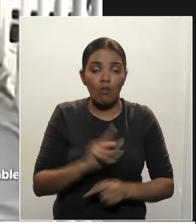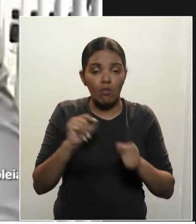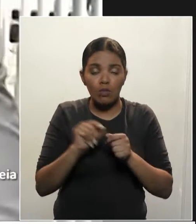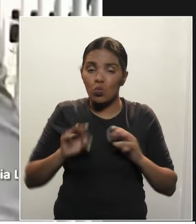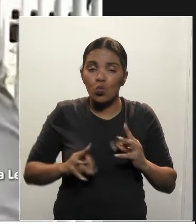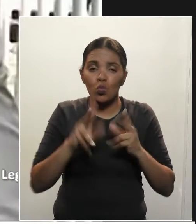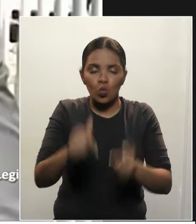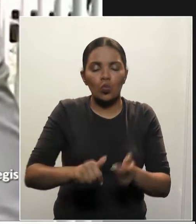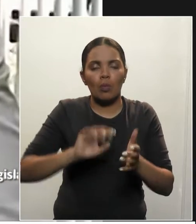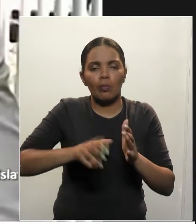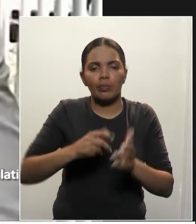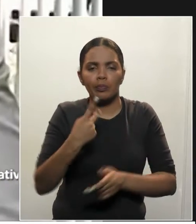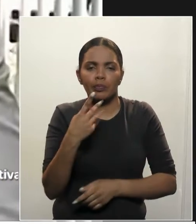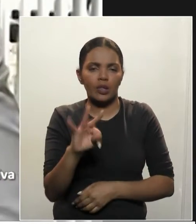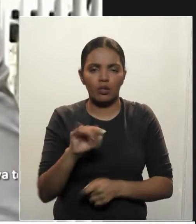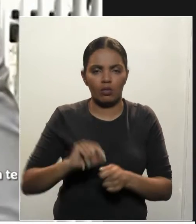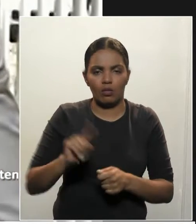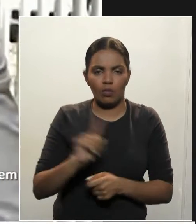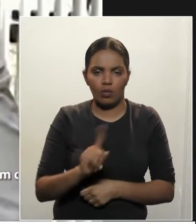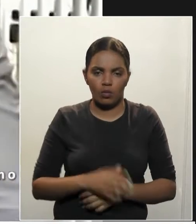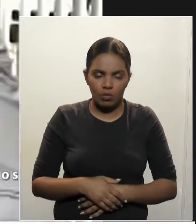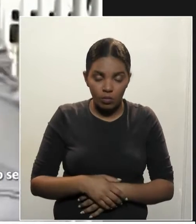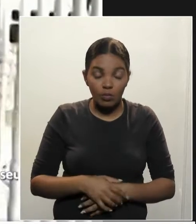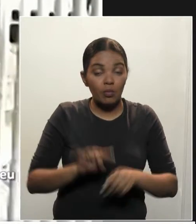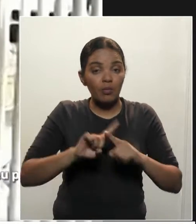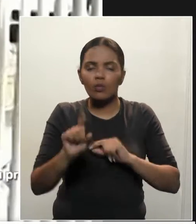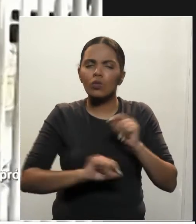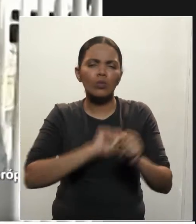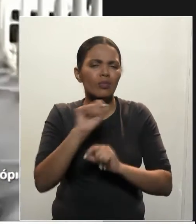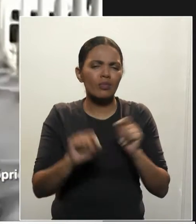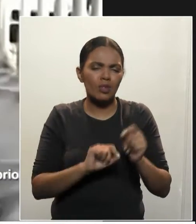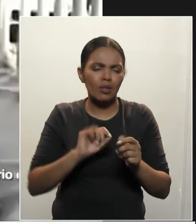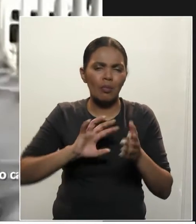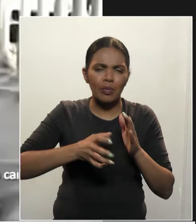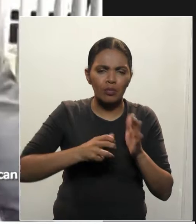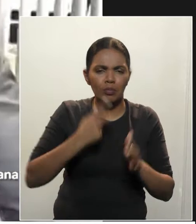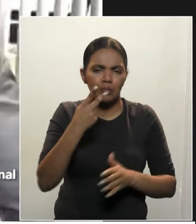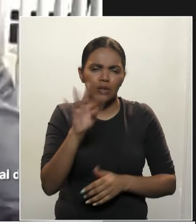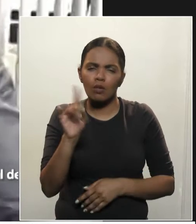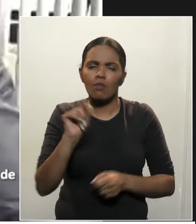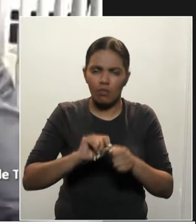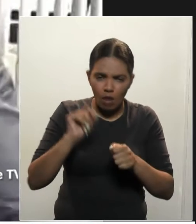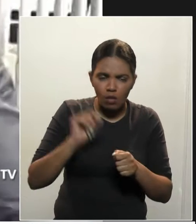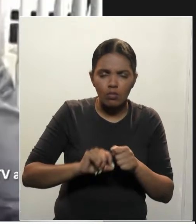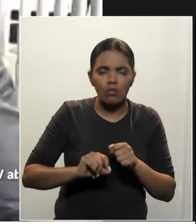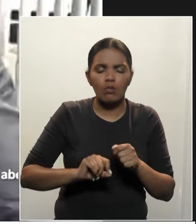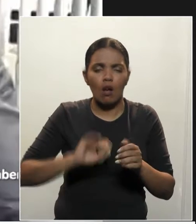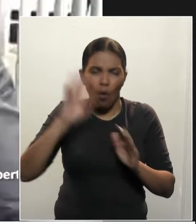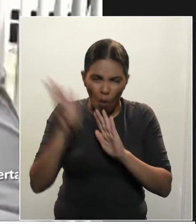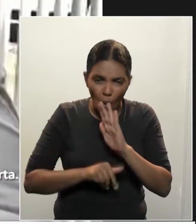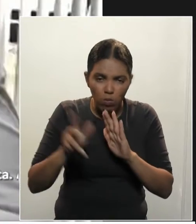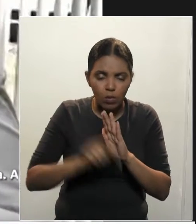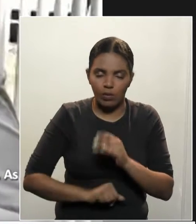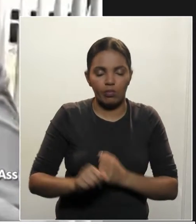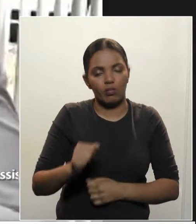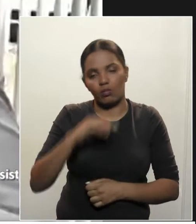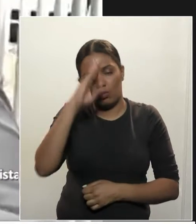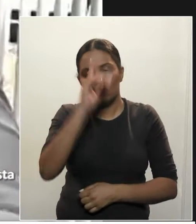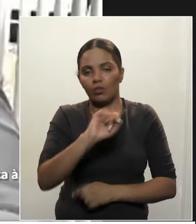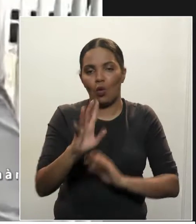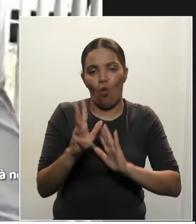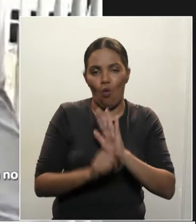deixou de fazer, e o que o PT fazia, era roubar, ele não rouba. Então, deputado Tadeu Veneri,